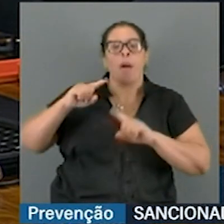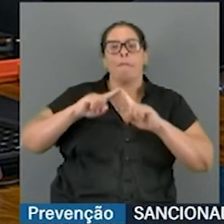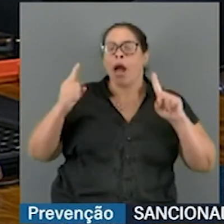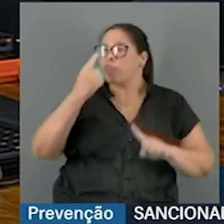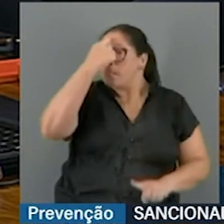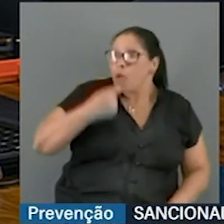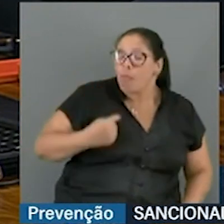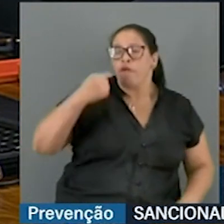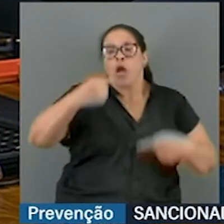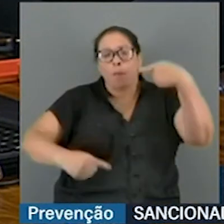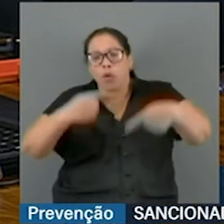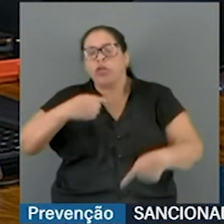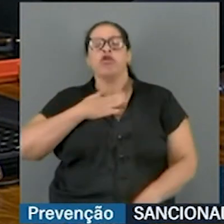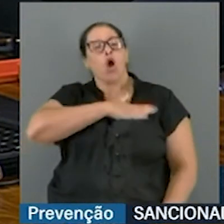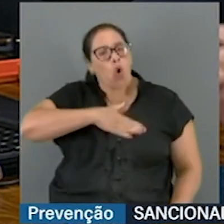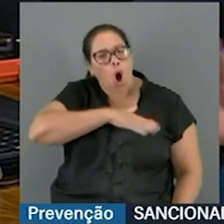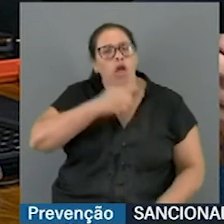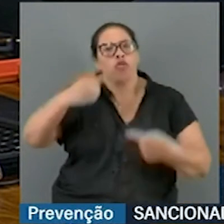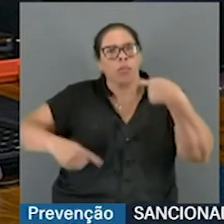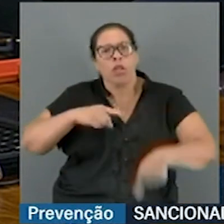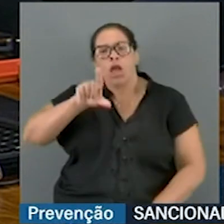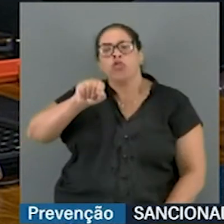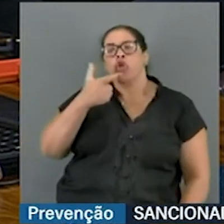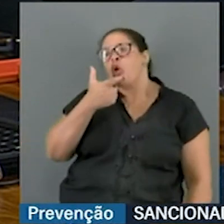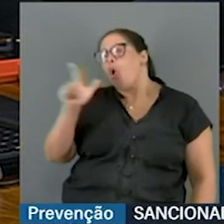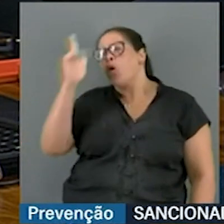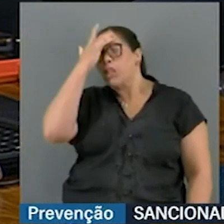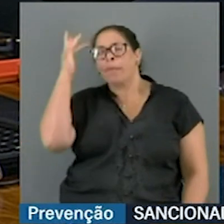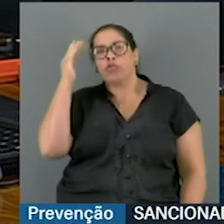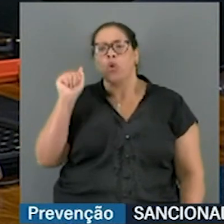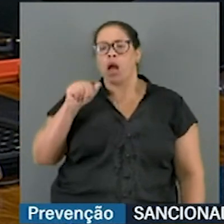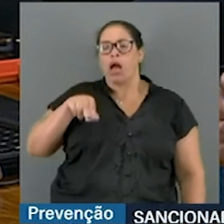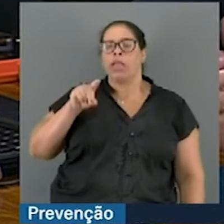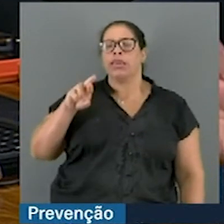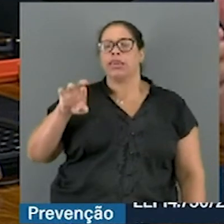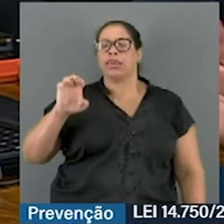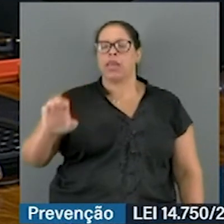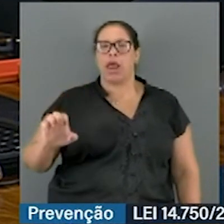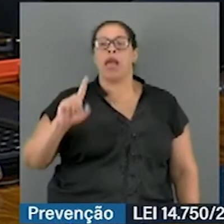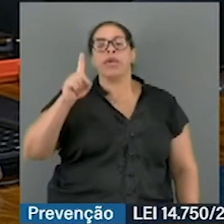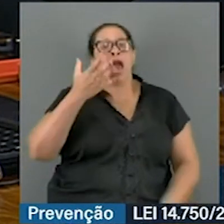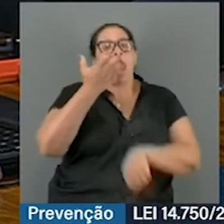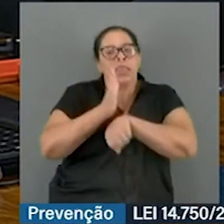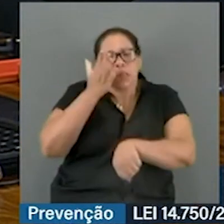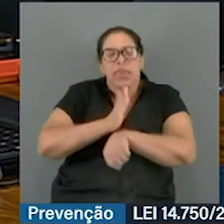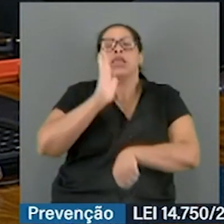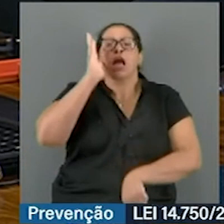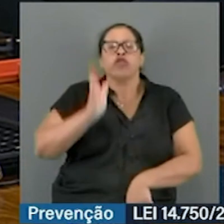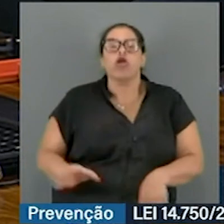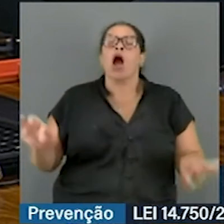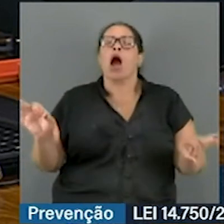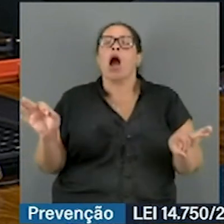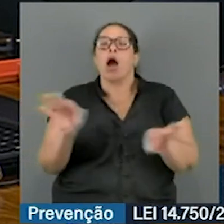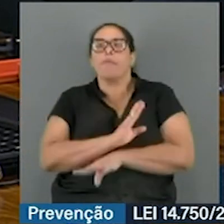o que eu gosto de fazer é política. Indique o nome do André Mendonça, que é preparado para essa